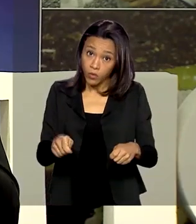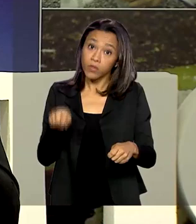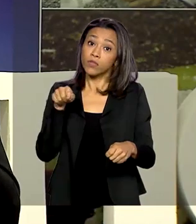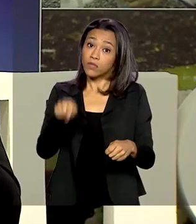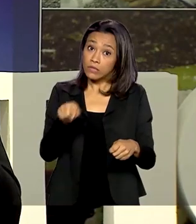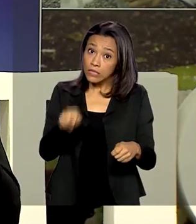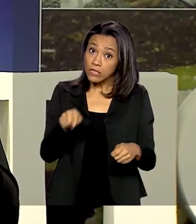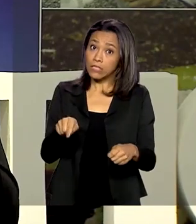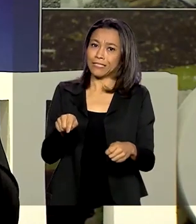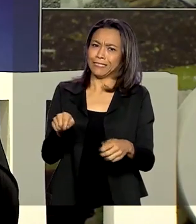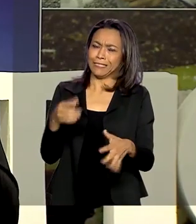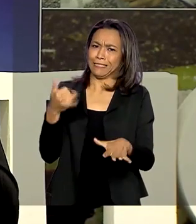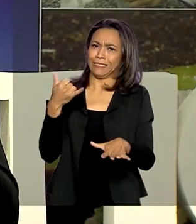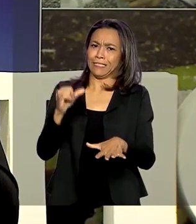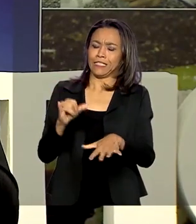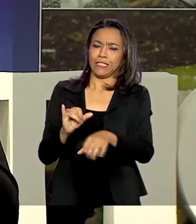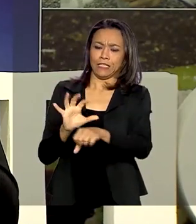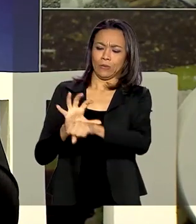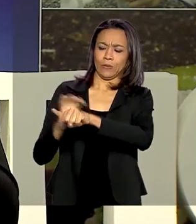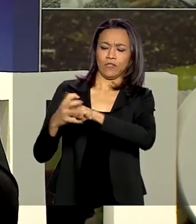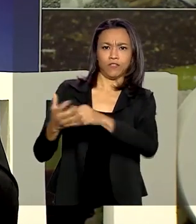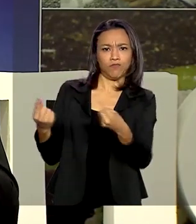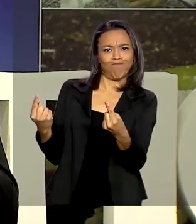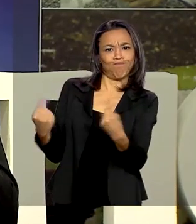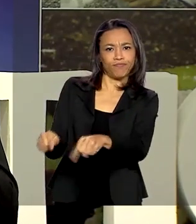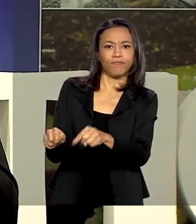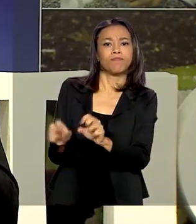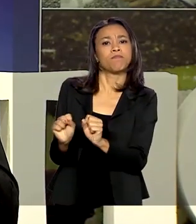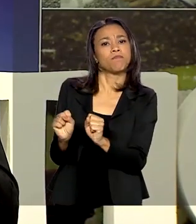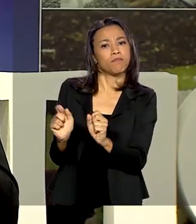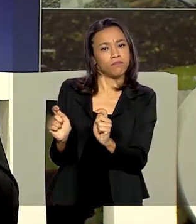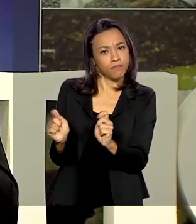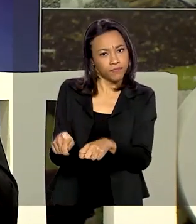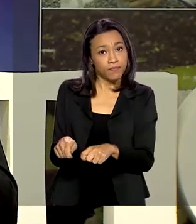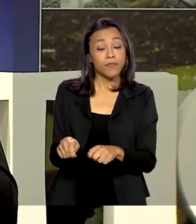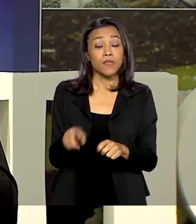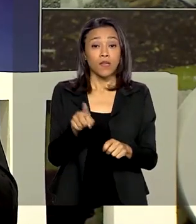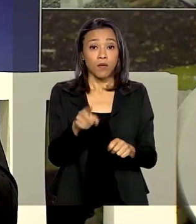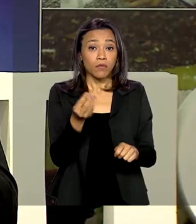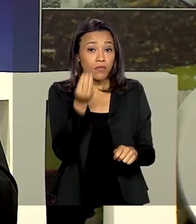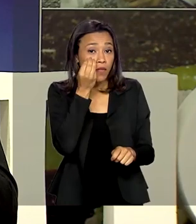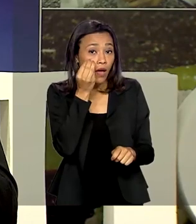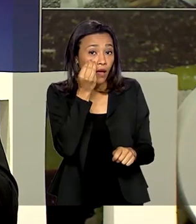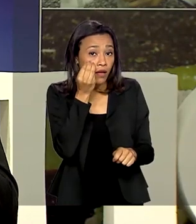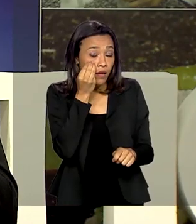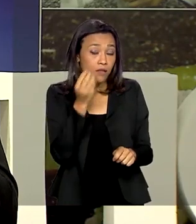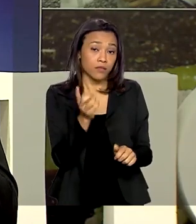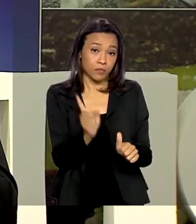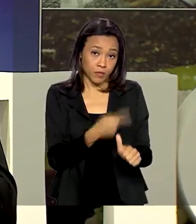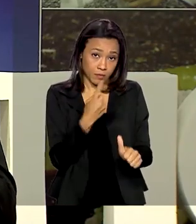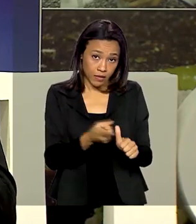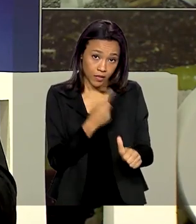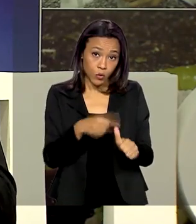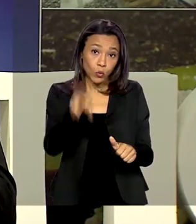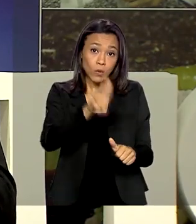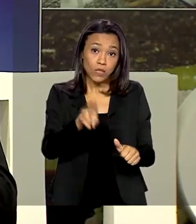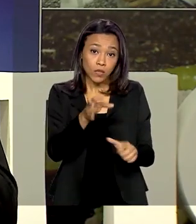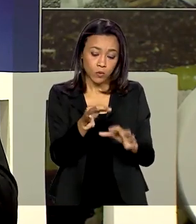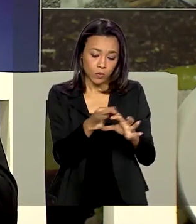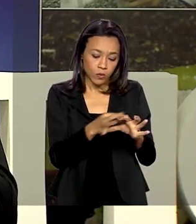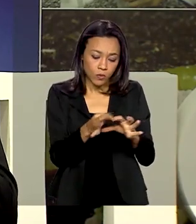Aí, o que segue a partir dessa pesquisa? O teste in vitro, ou seja, usando células